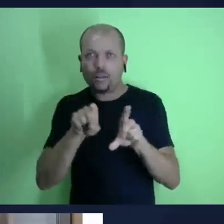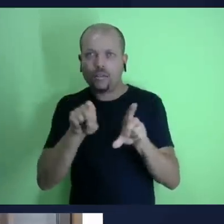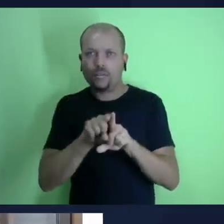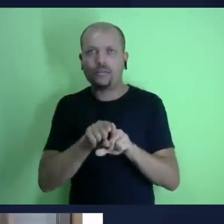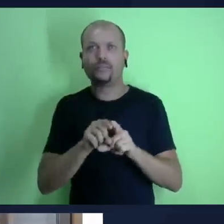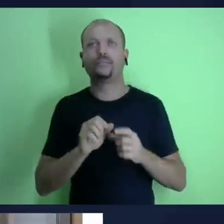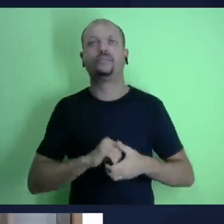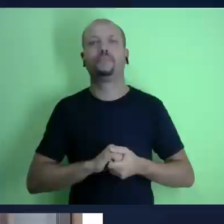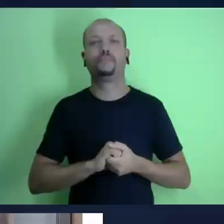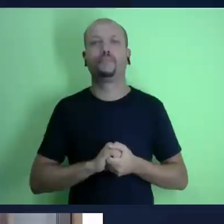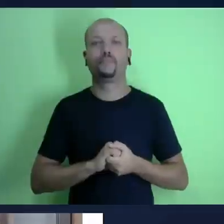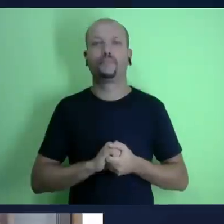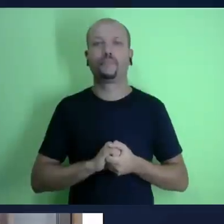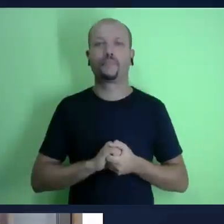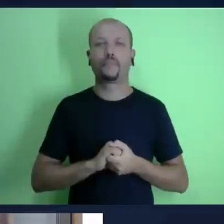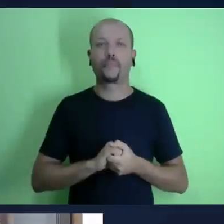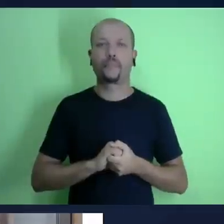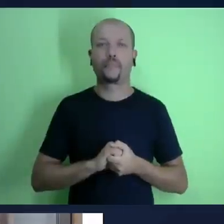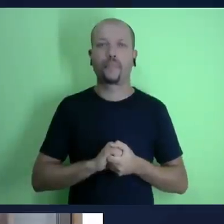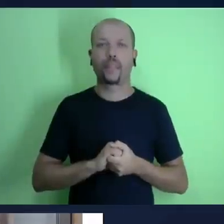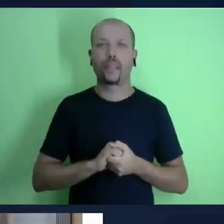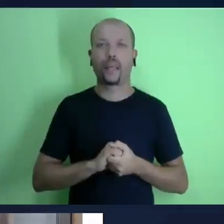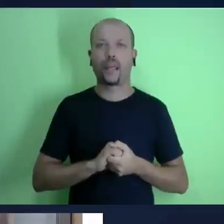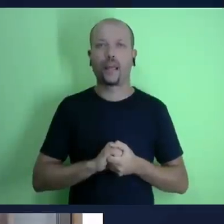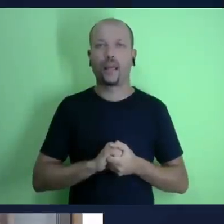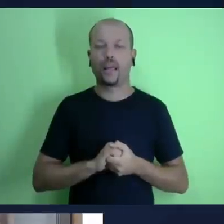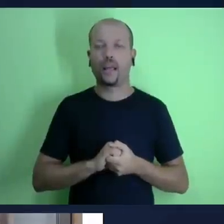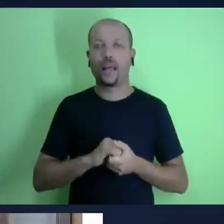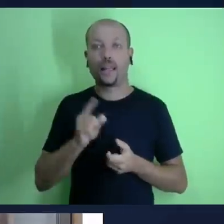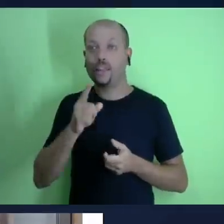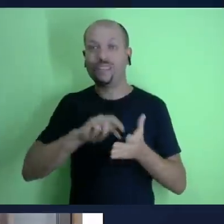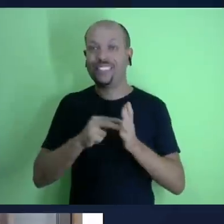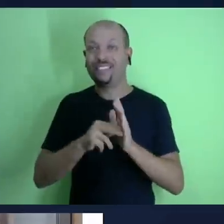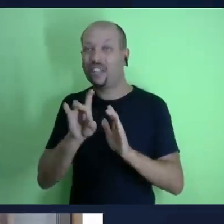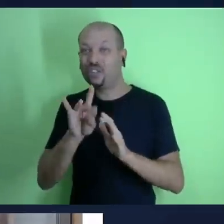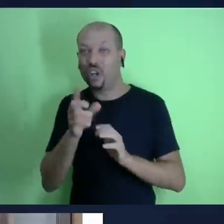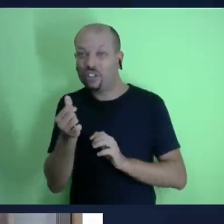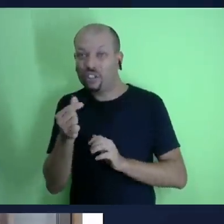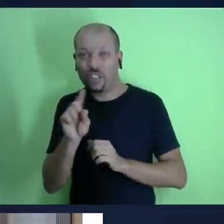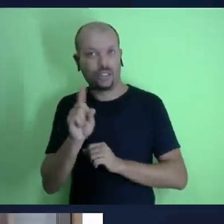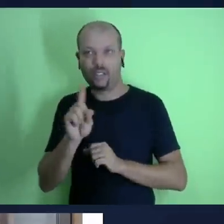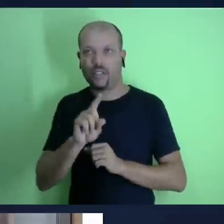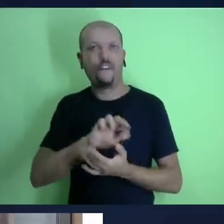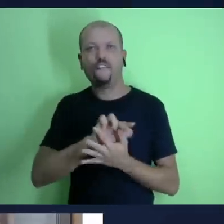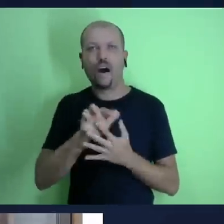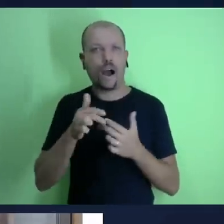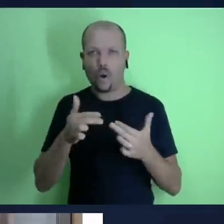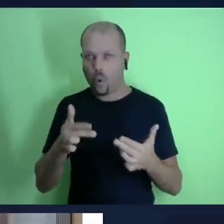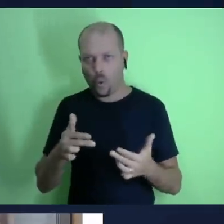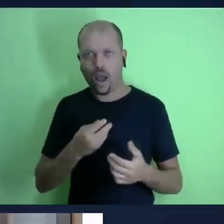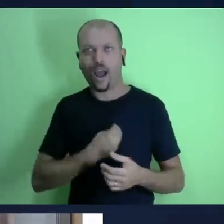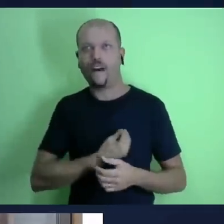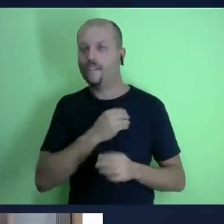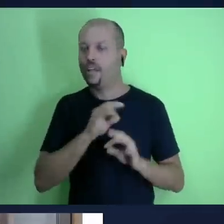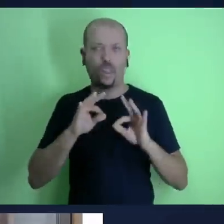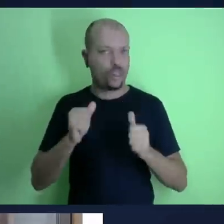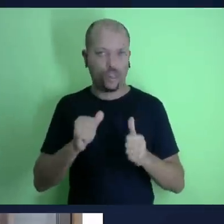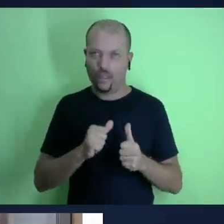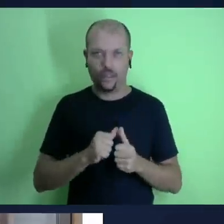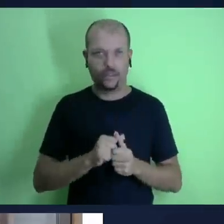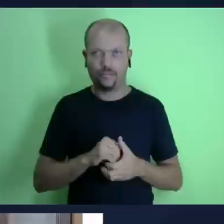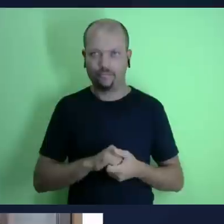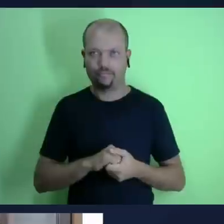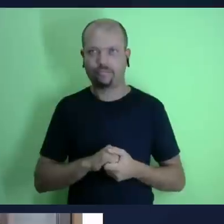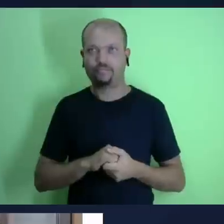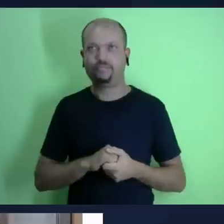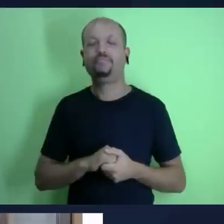seus recursos são os seus recursos financeiros sim mas também o teu corpo o teu tempo os teus dons a tua família mas pastor